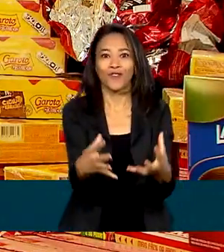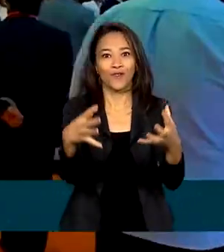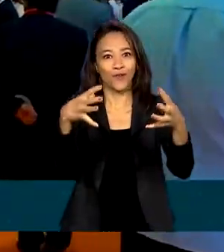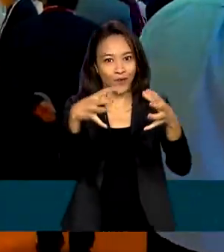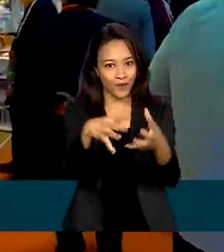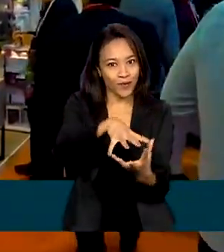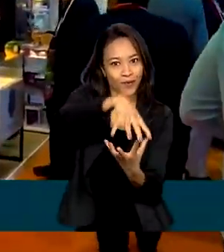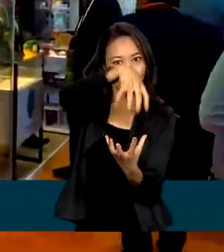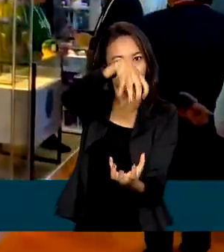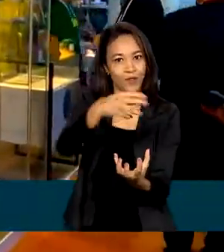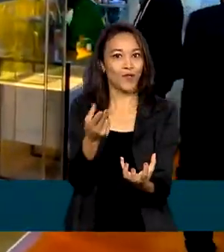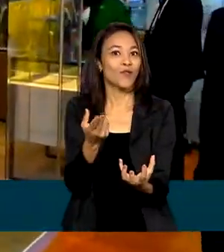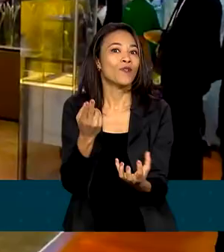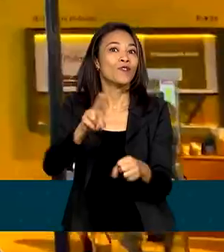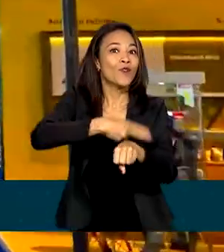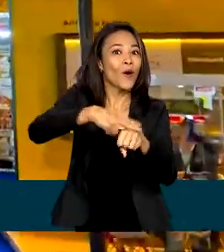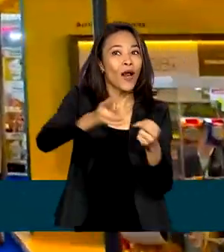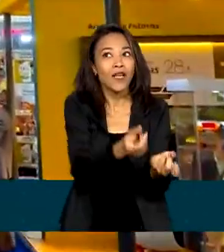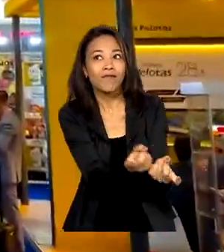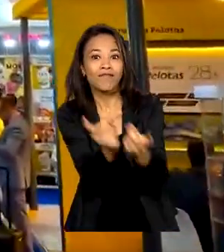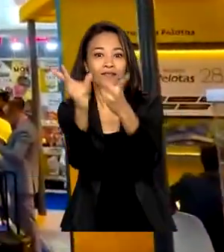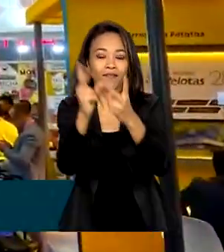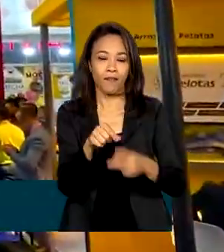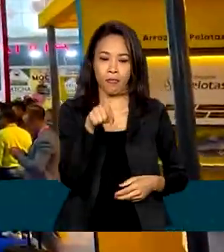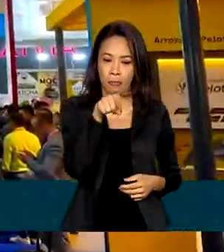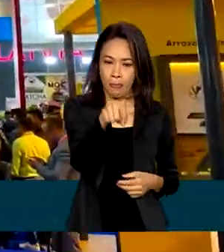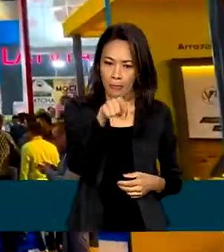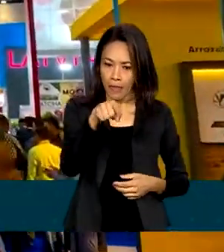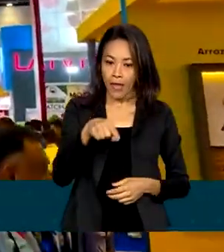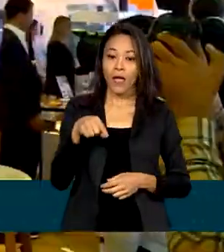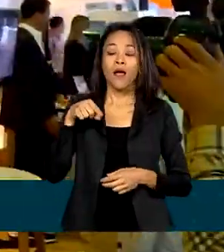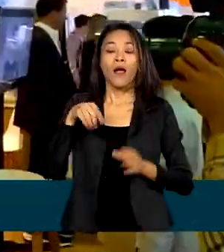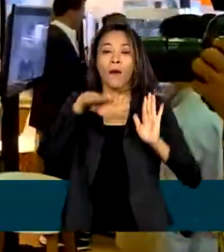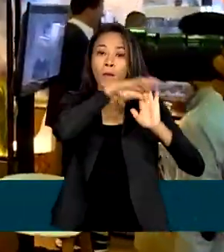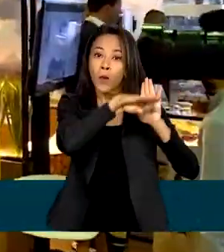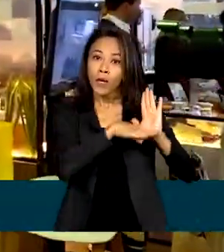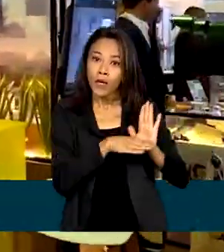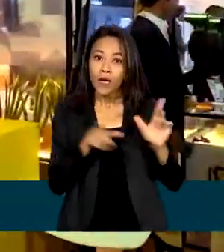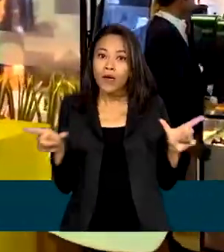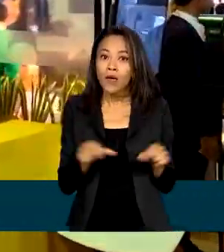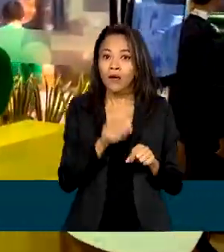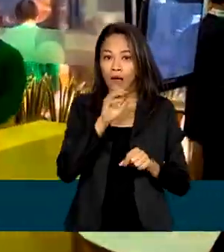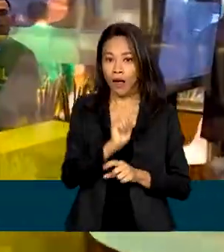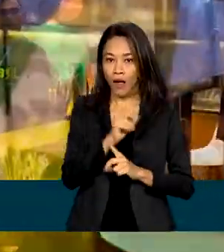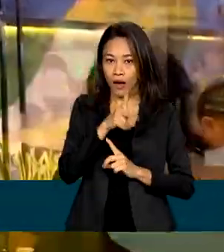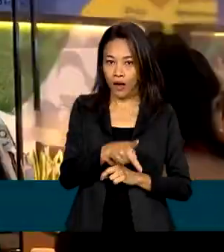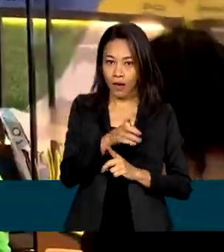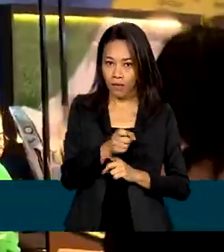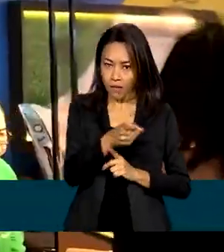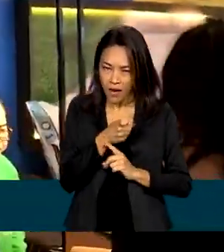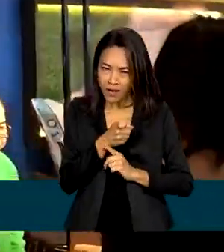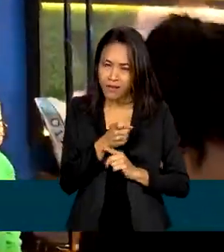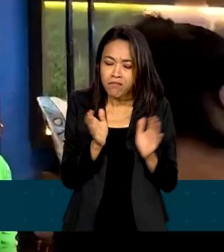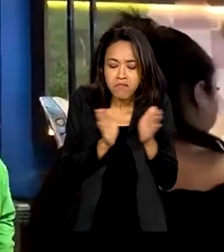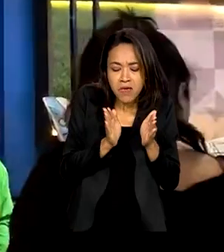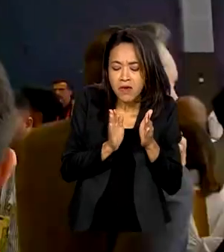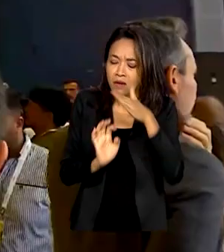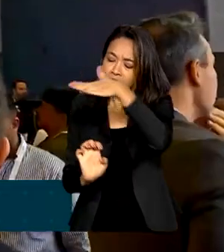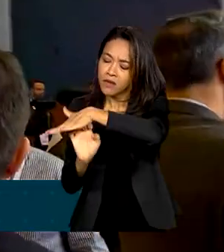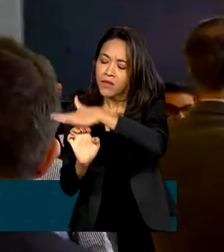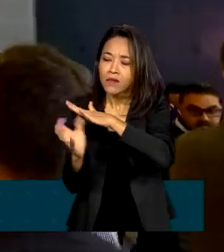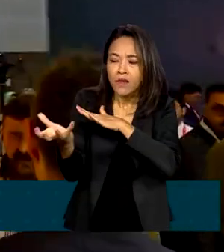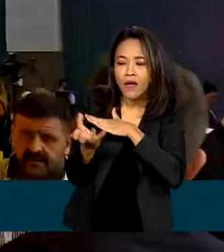A Apex Brasil tem um programa, o Payex, para pequenas empresas que queiram conhecer,